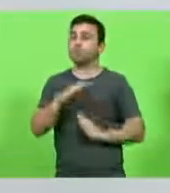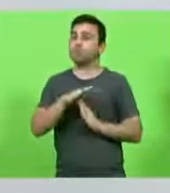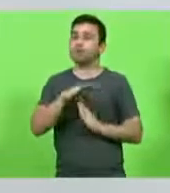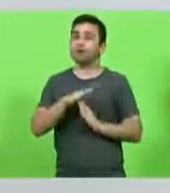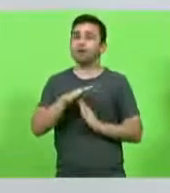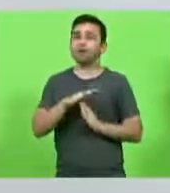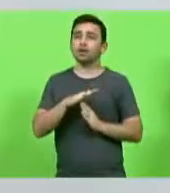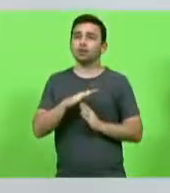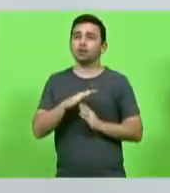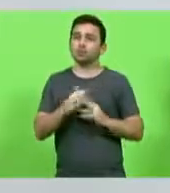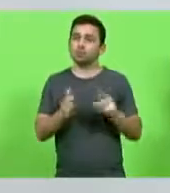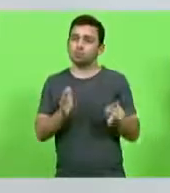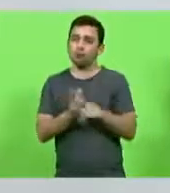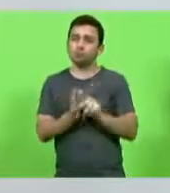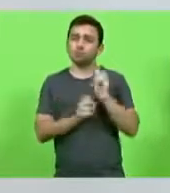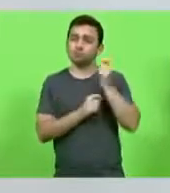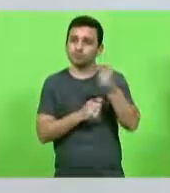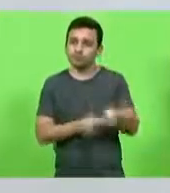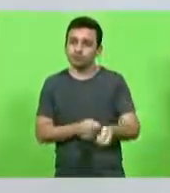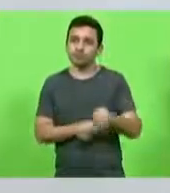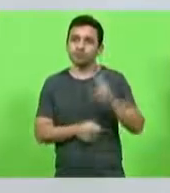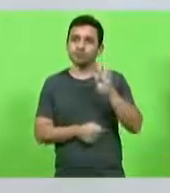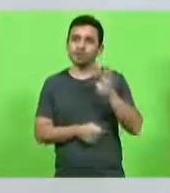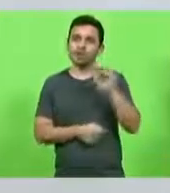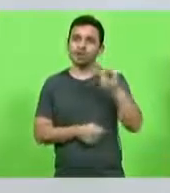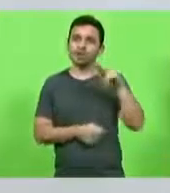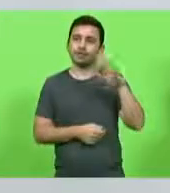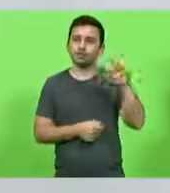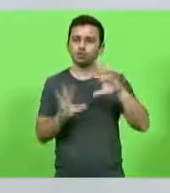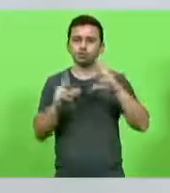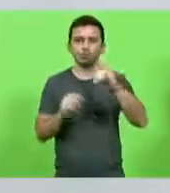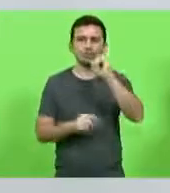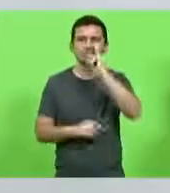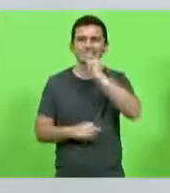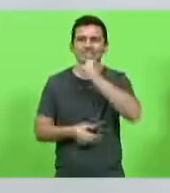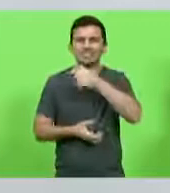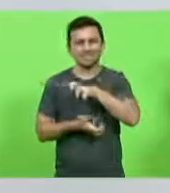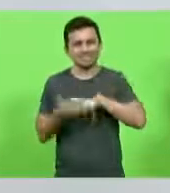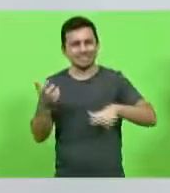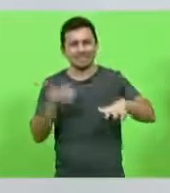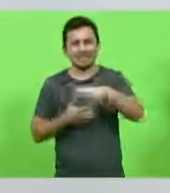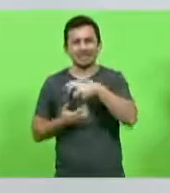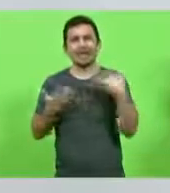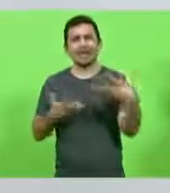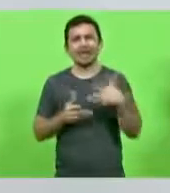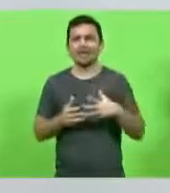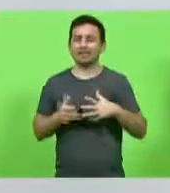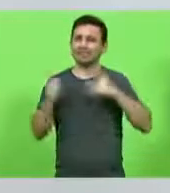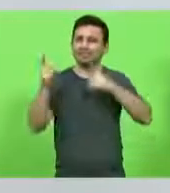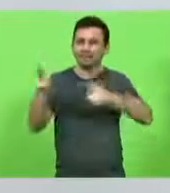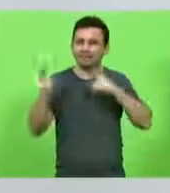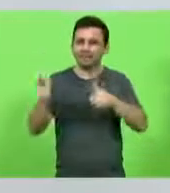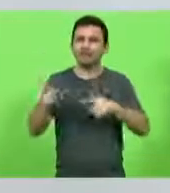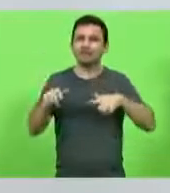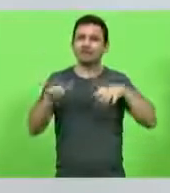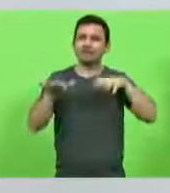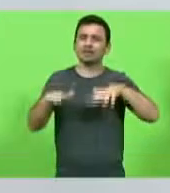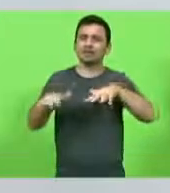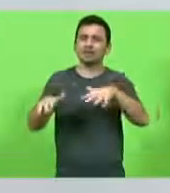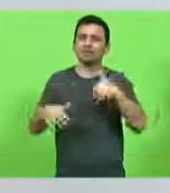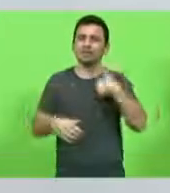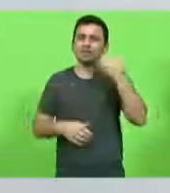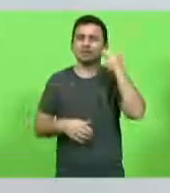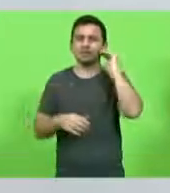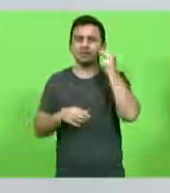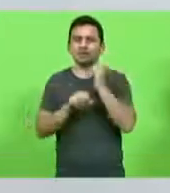para a pescaria da Tainha. Estão frustrados, tristes, há uma revolta, querem protestar, querem brigar, mas eu entendo,